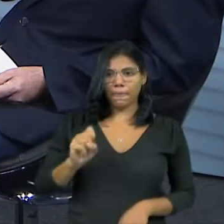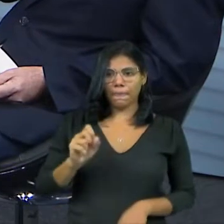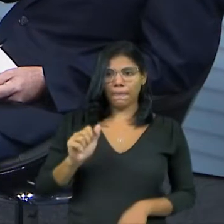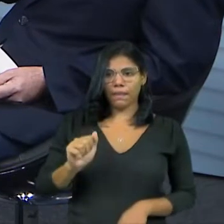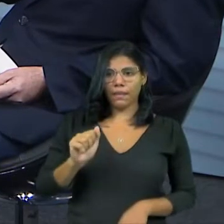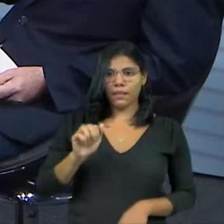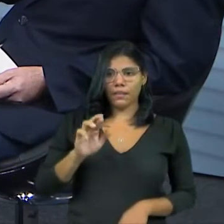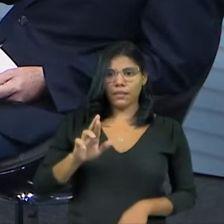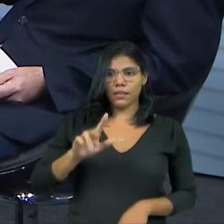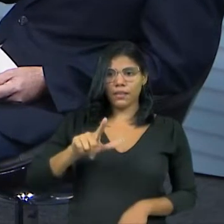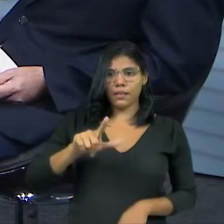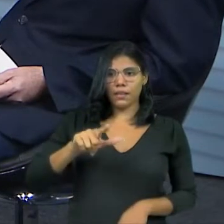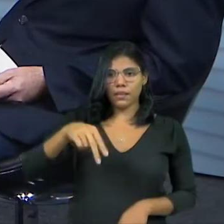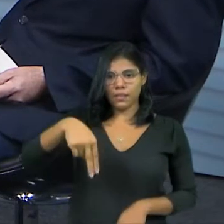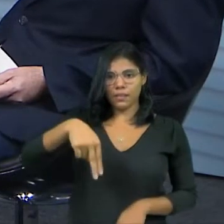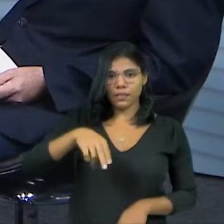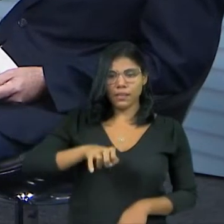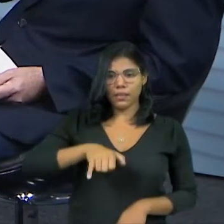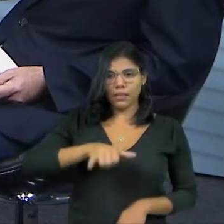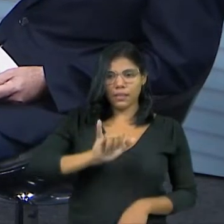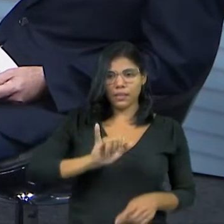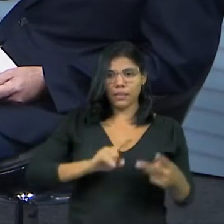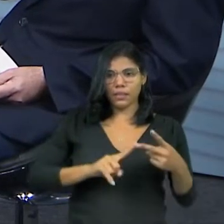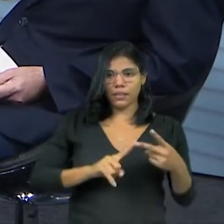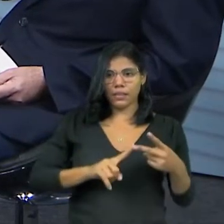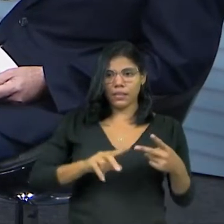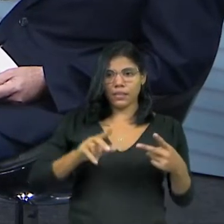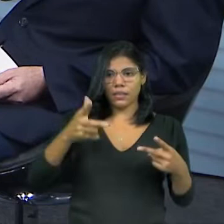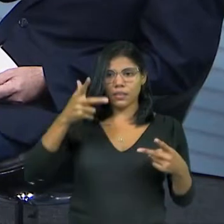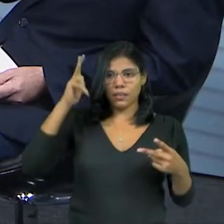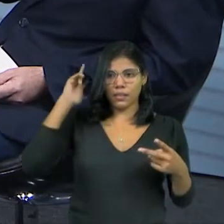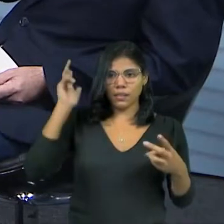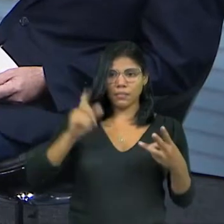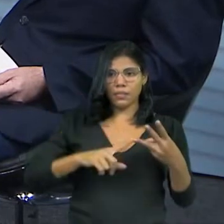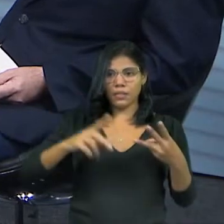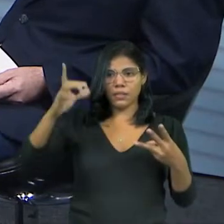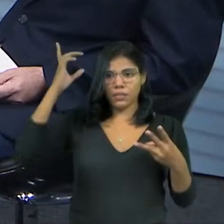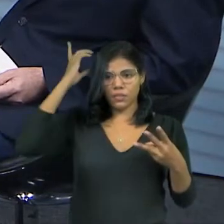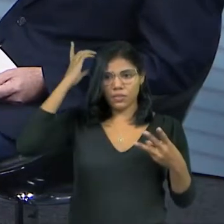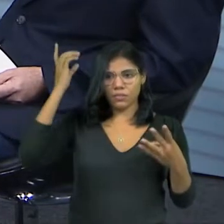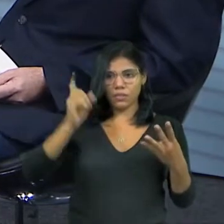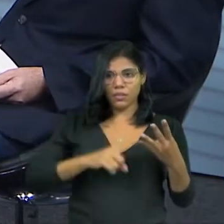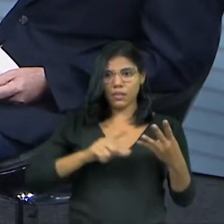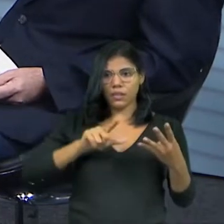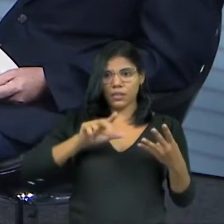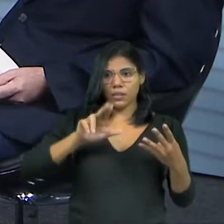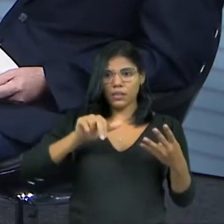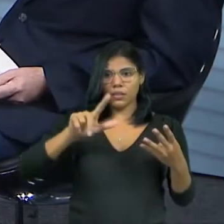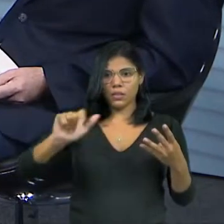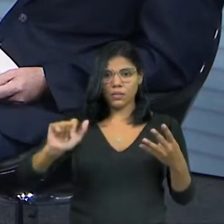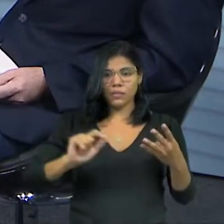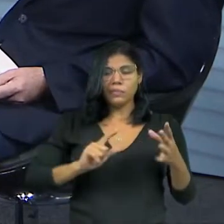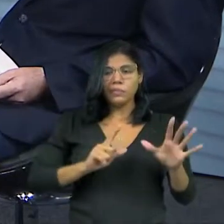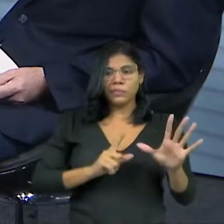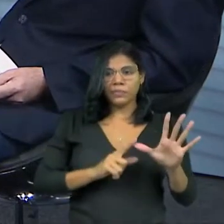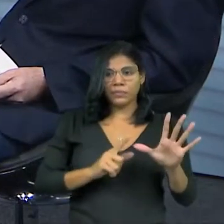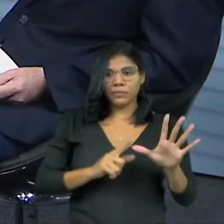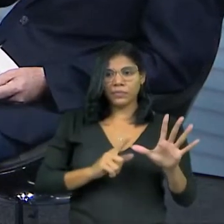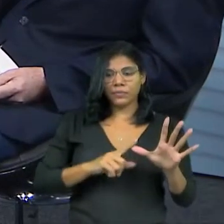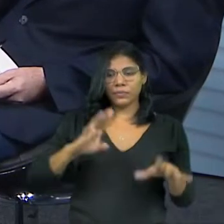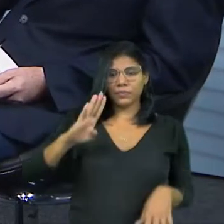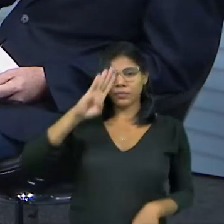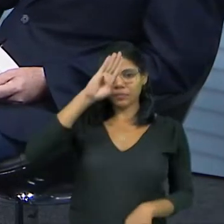estava? Não vi. O Colo também não vi, não. Não foi, Eu vi o Sarney, eu vi o Temer, Dilma, o Lula e o presidente, não Sim, e o presidente gostaram.